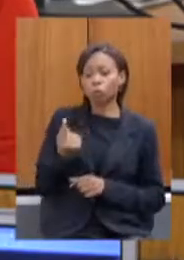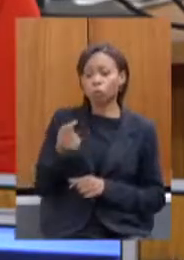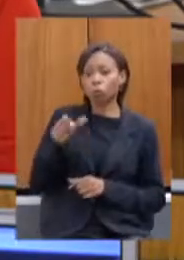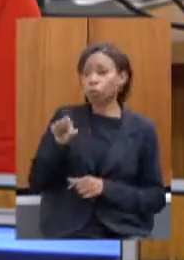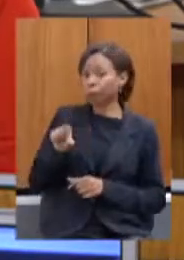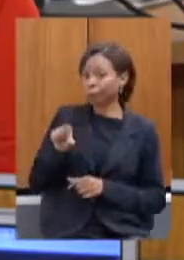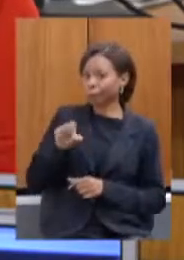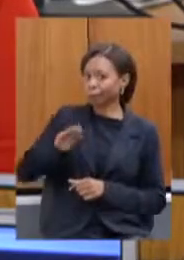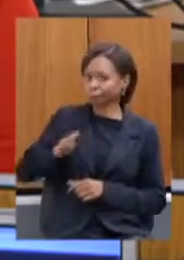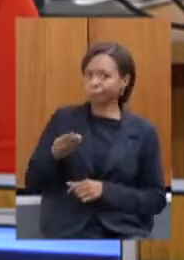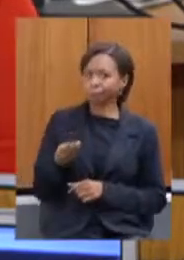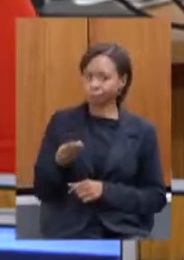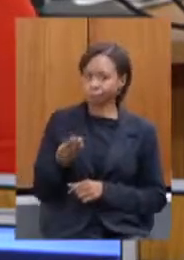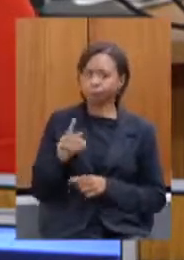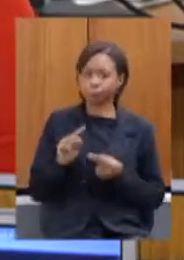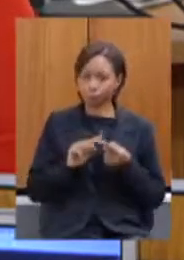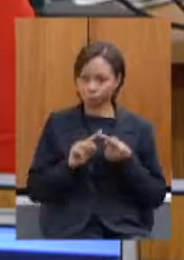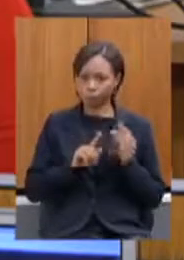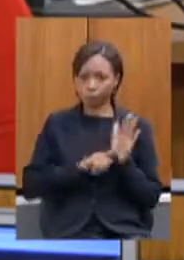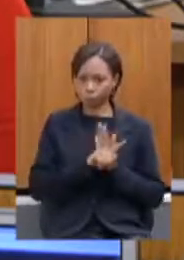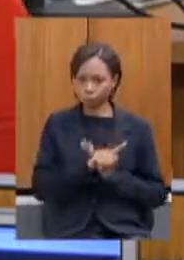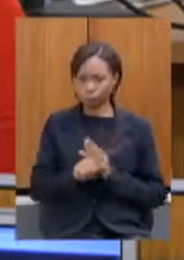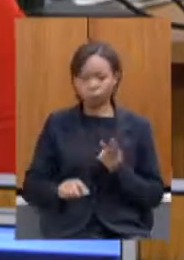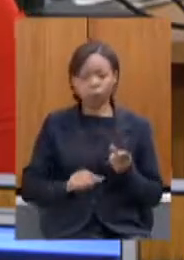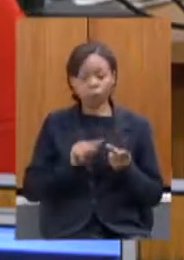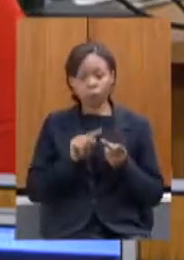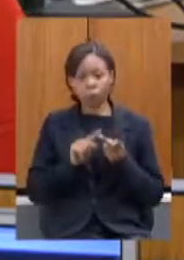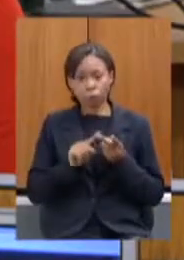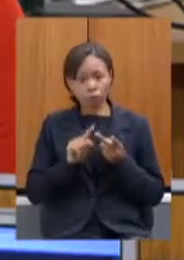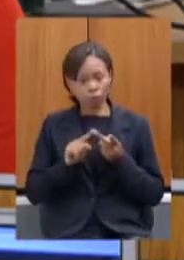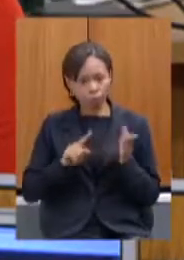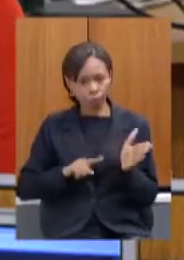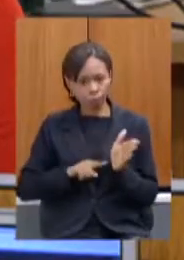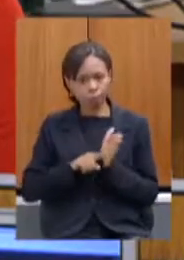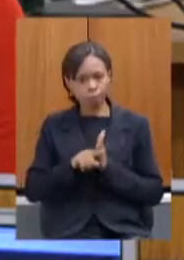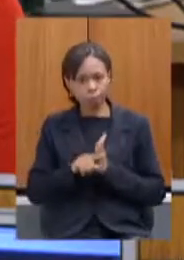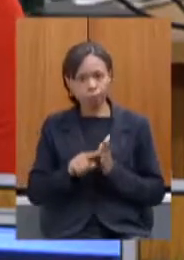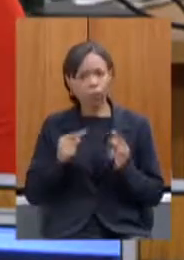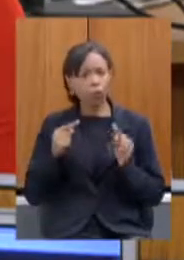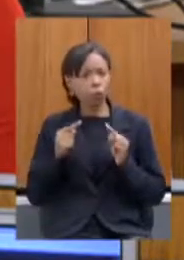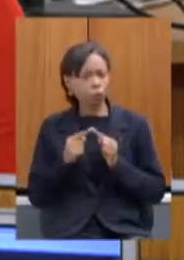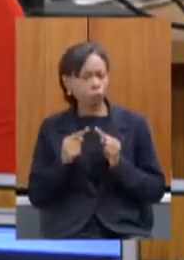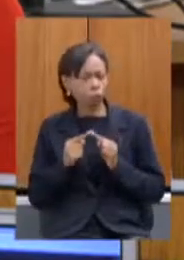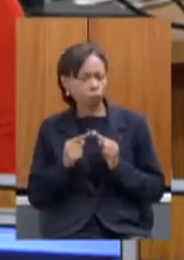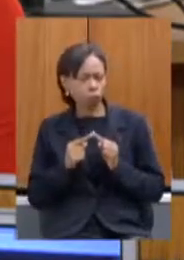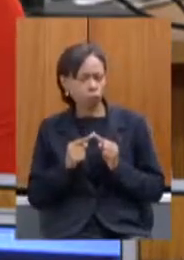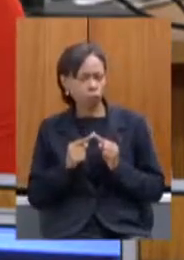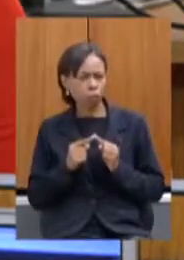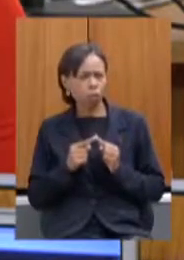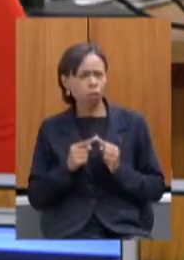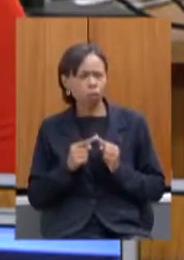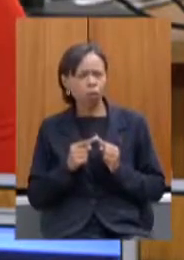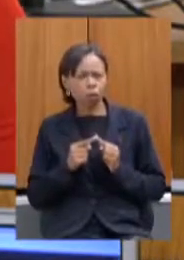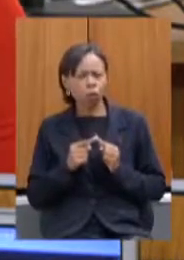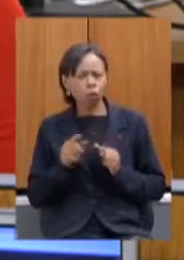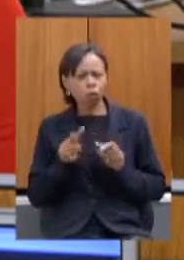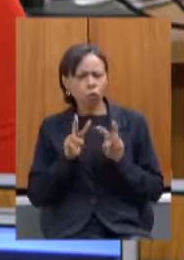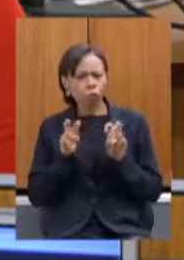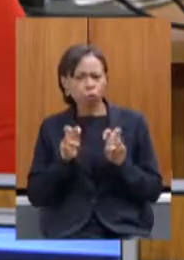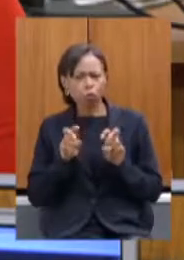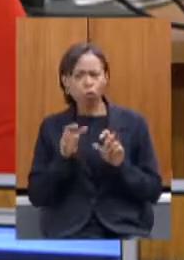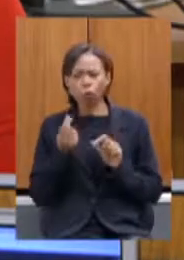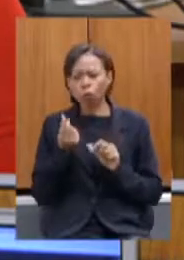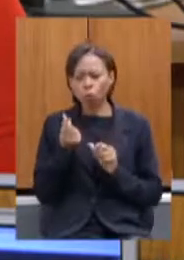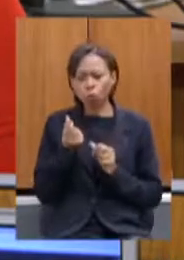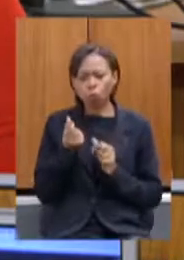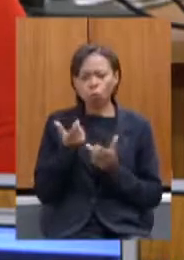segunda pergunta secretário tem a ver com exatamente a execução dos recursos